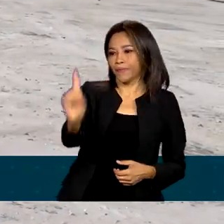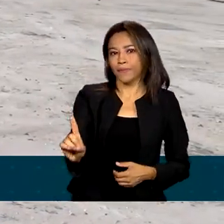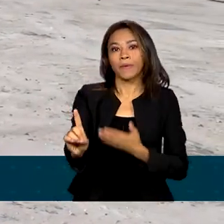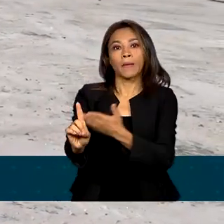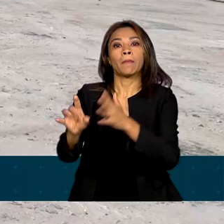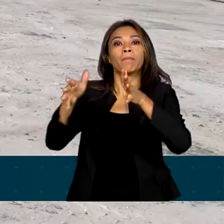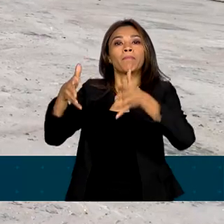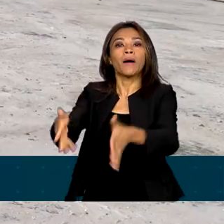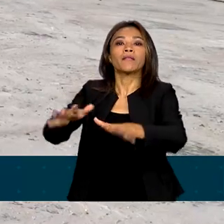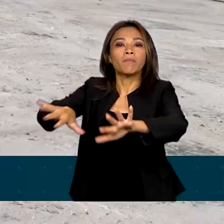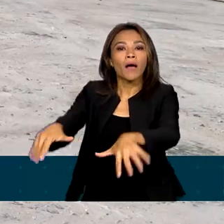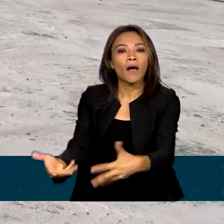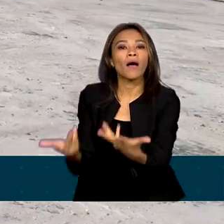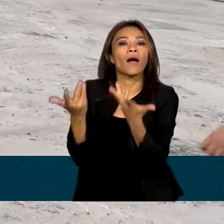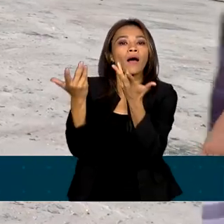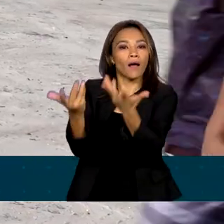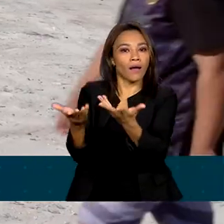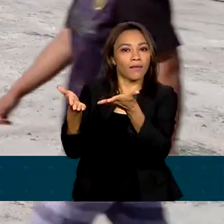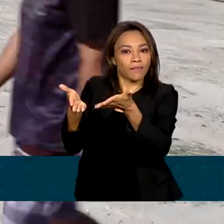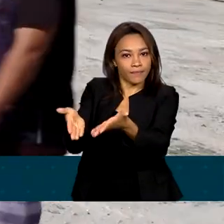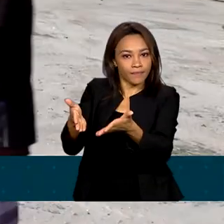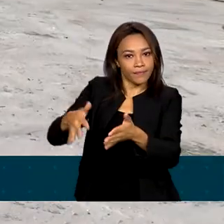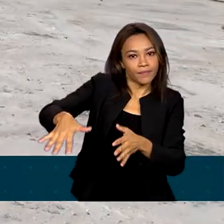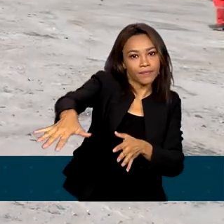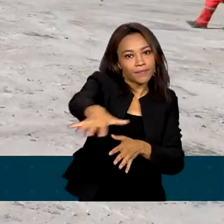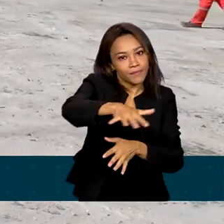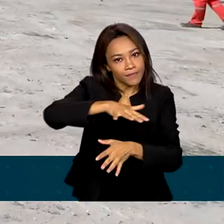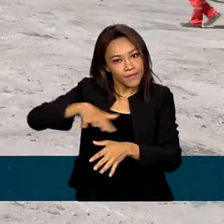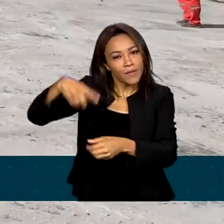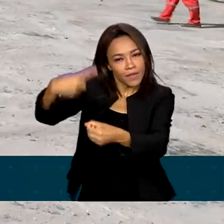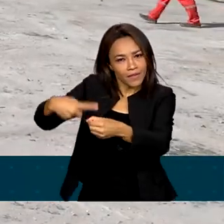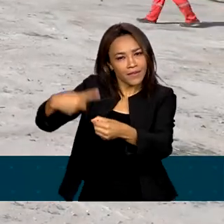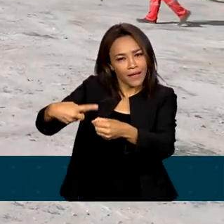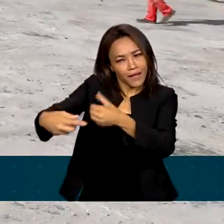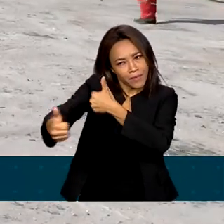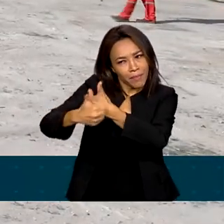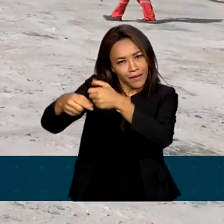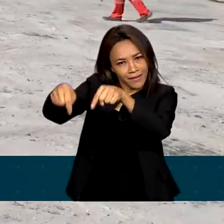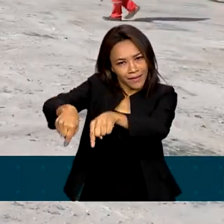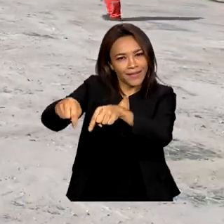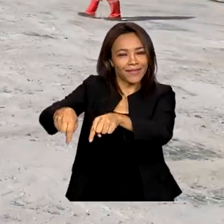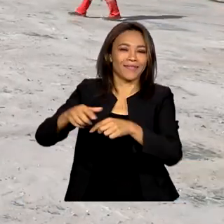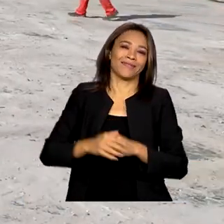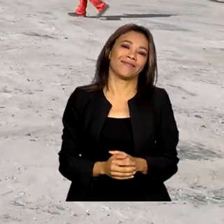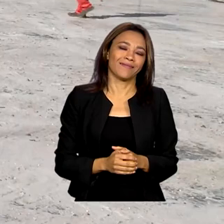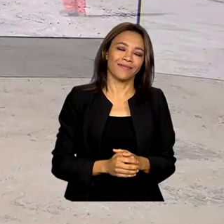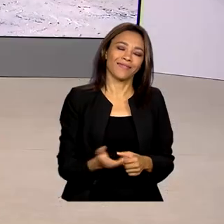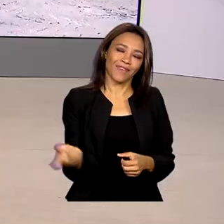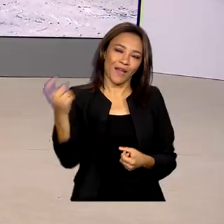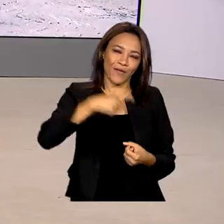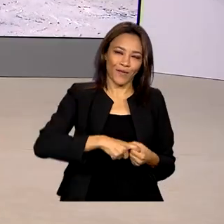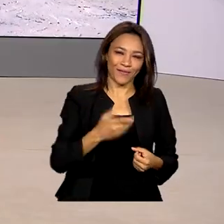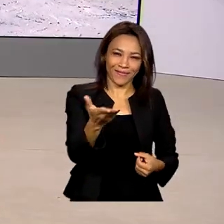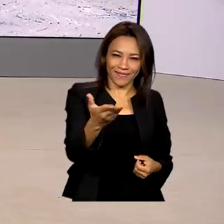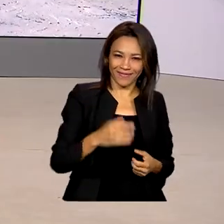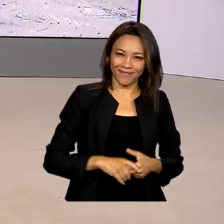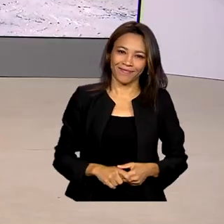solenidade na Praça Barão, em Maruim, que fica aqui próximo. Eu volto com você, Natália.